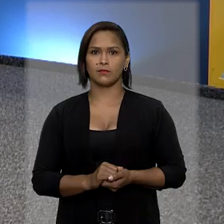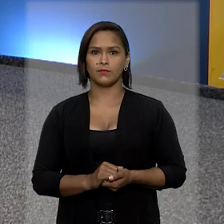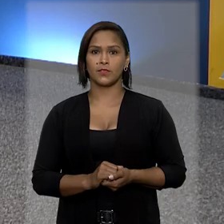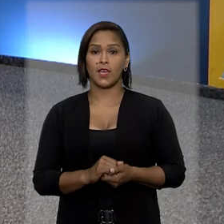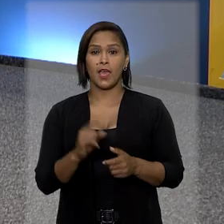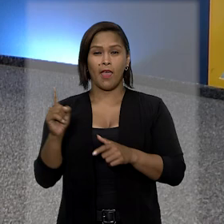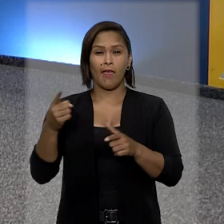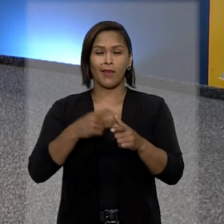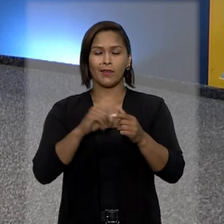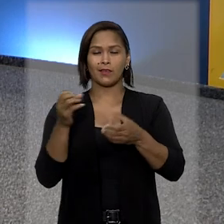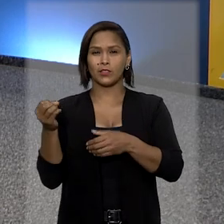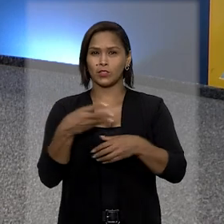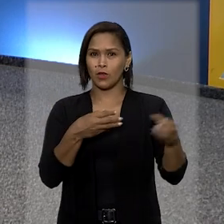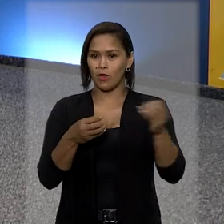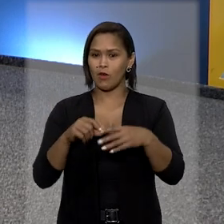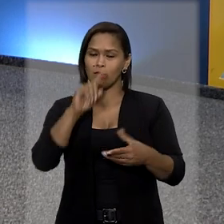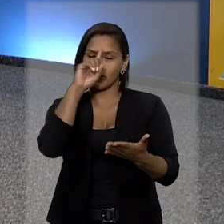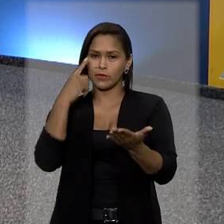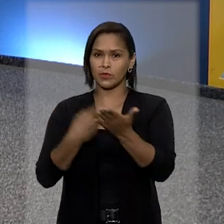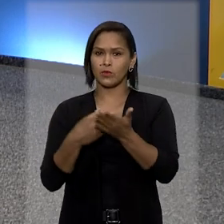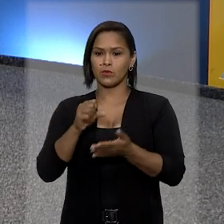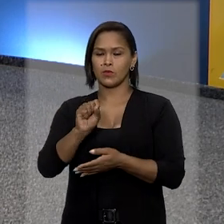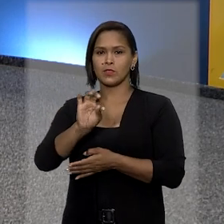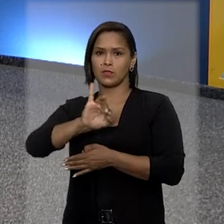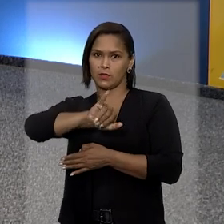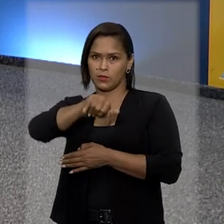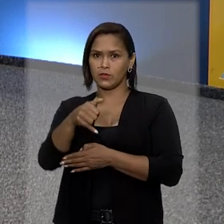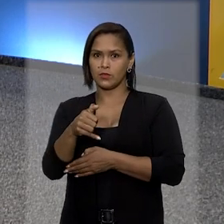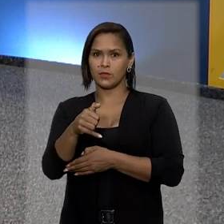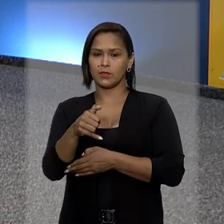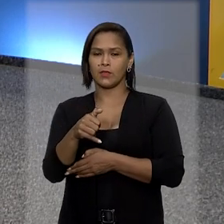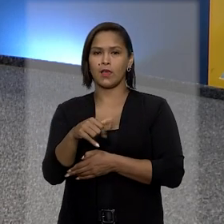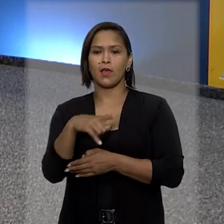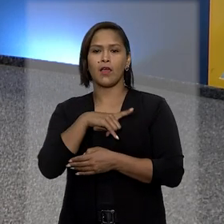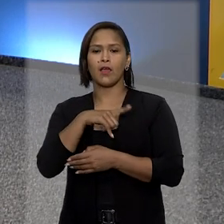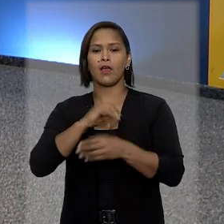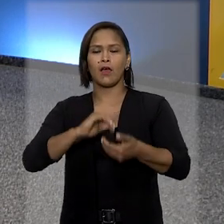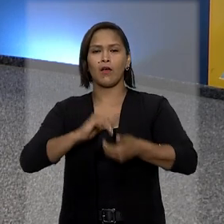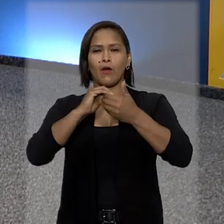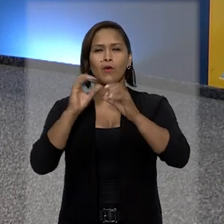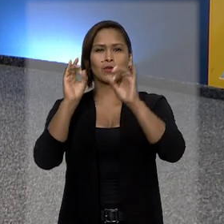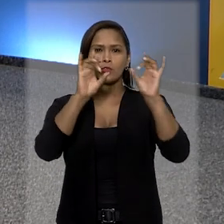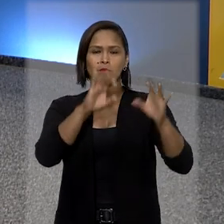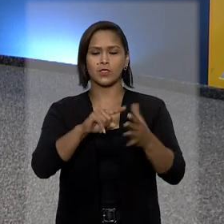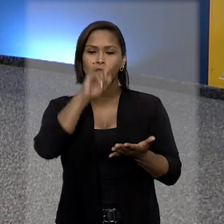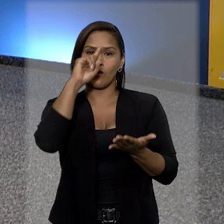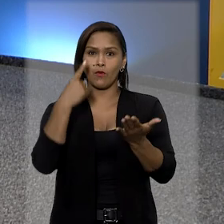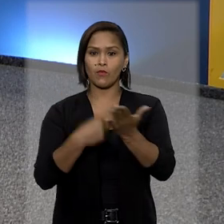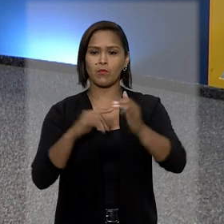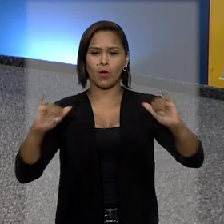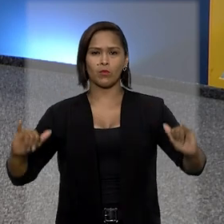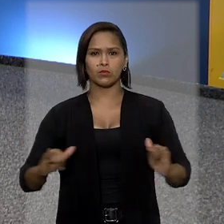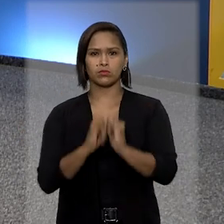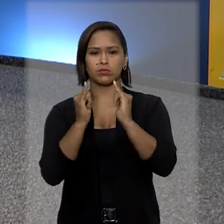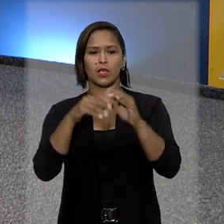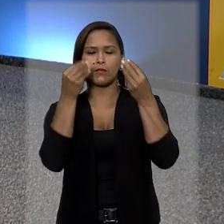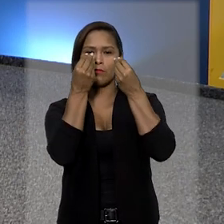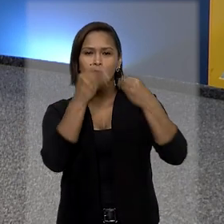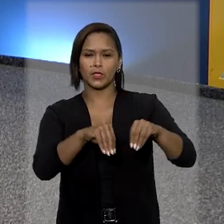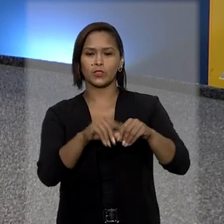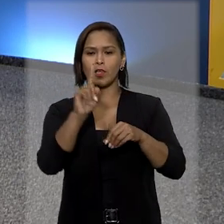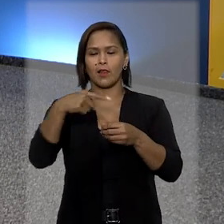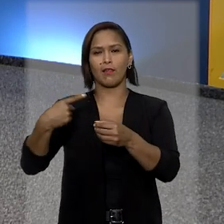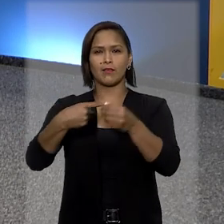Entre as recentes decisões do Superior Tribunal de Justiça, a Corte Especial confirmou usina atingida pela